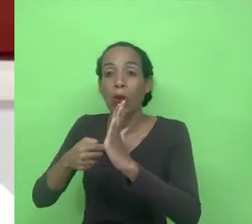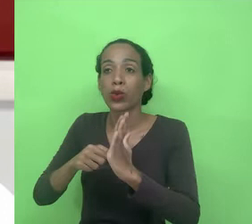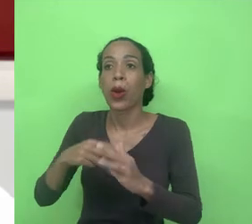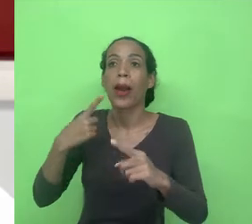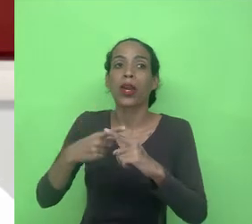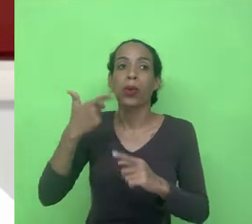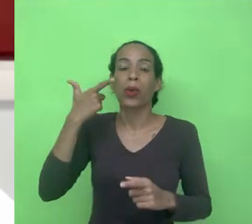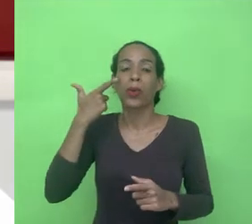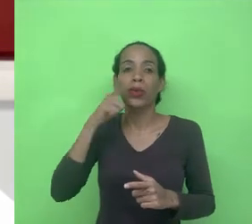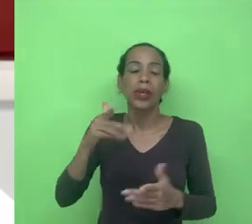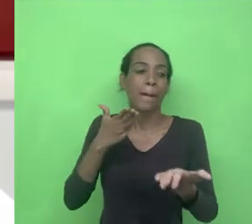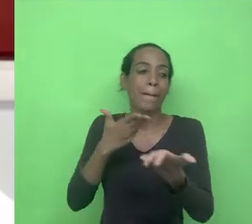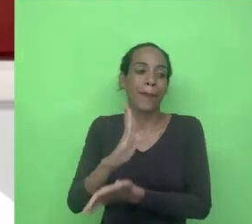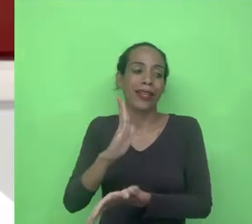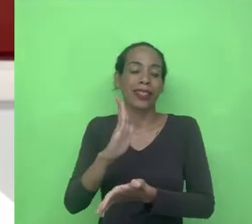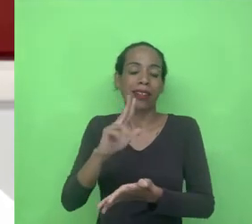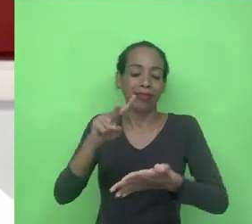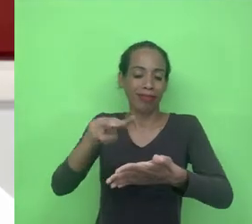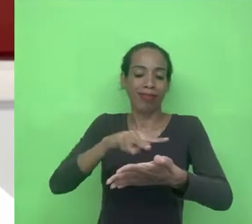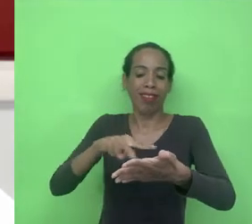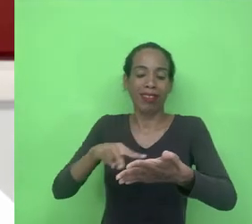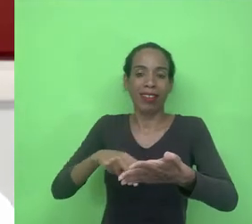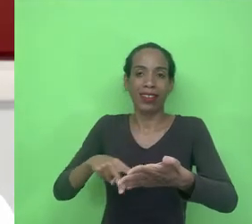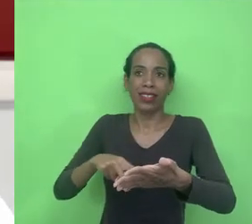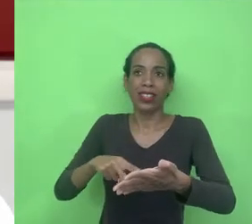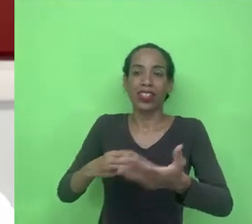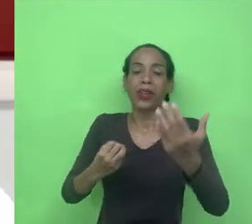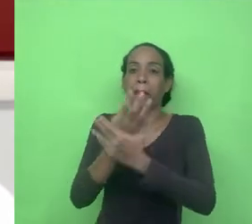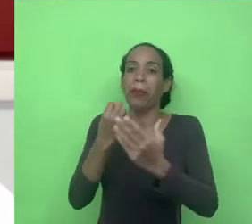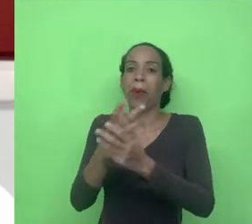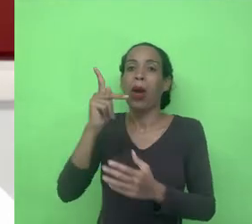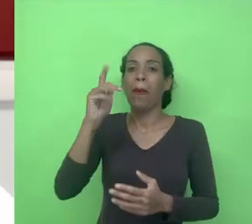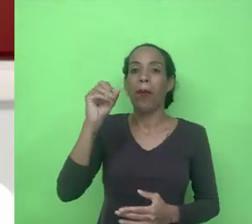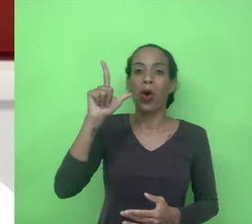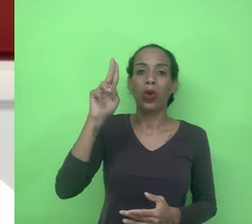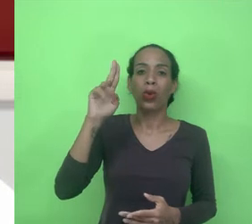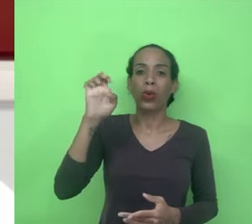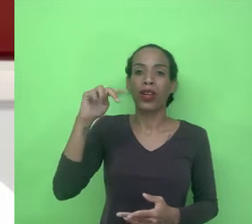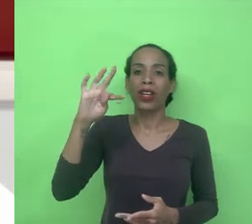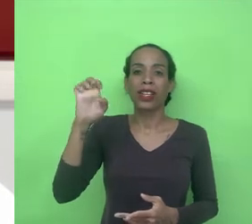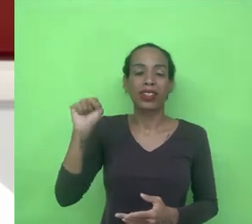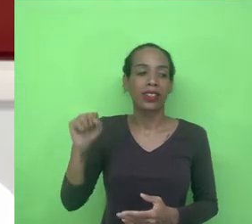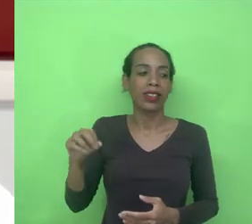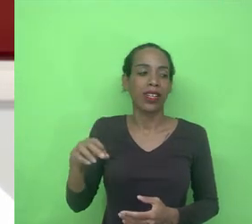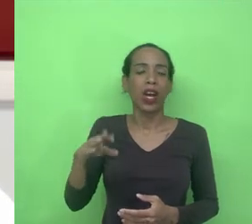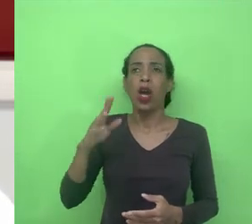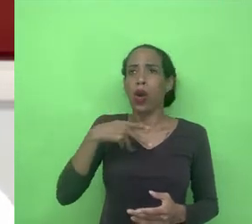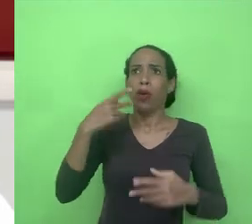na análise da emissão de poluentes isso foi um escândalo mundial